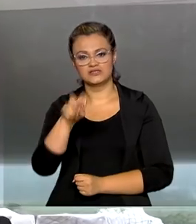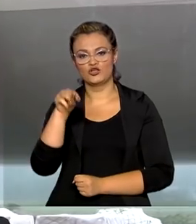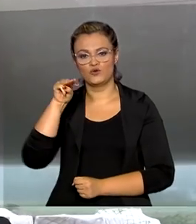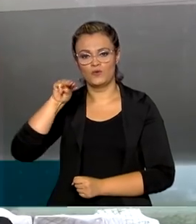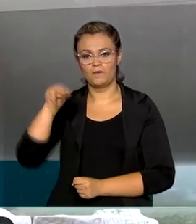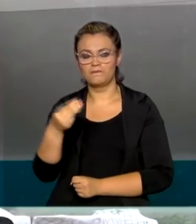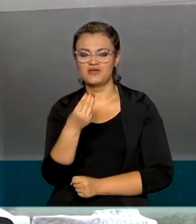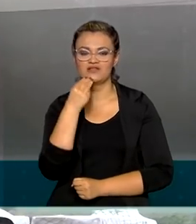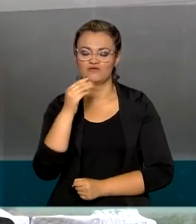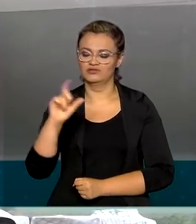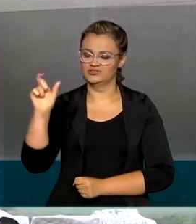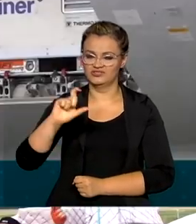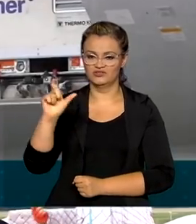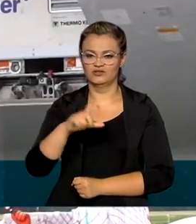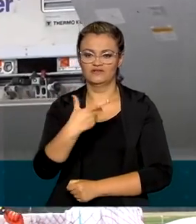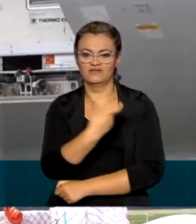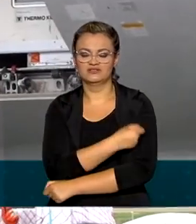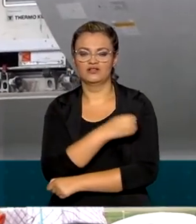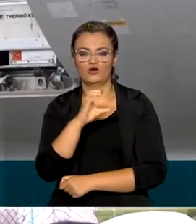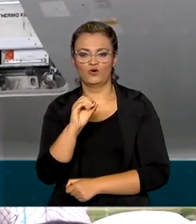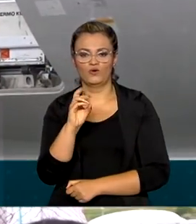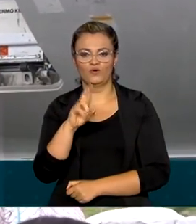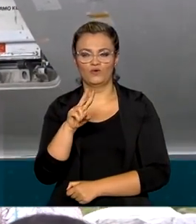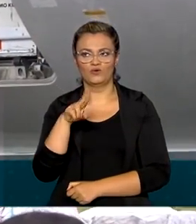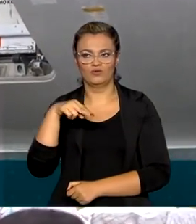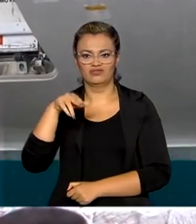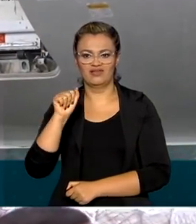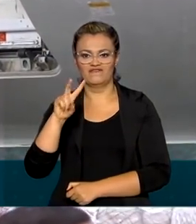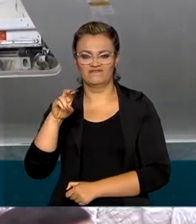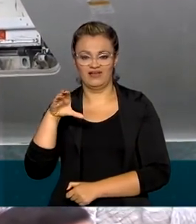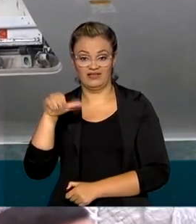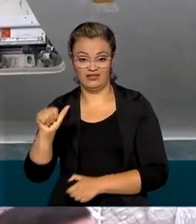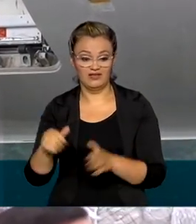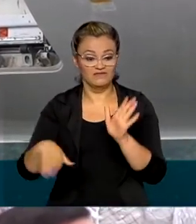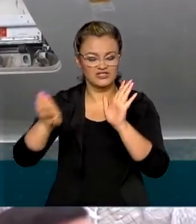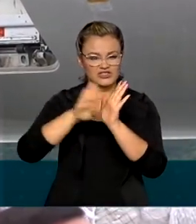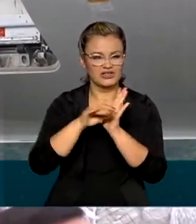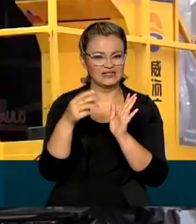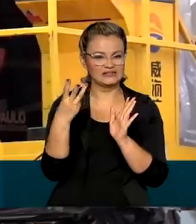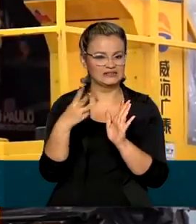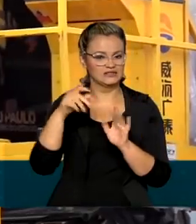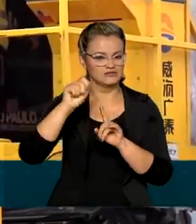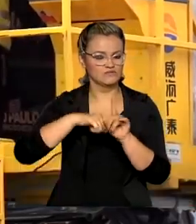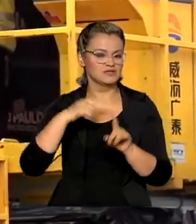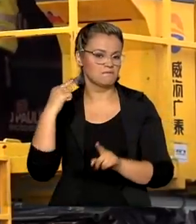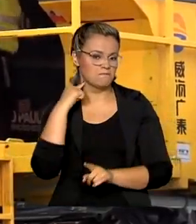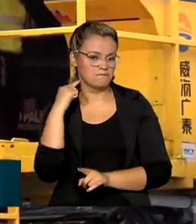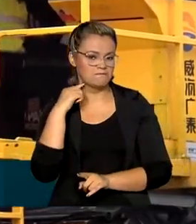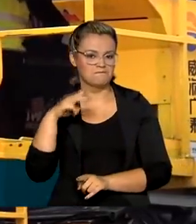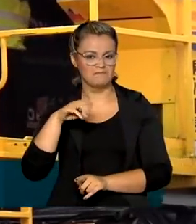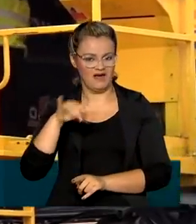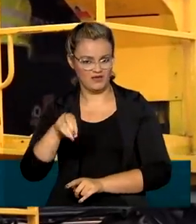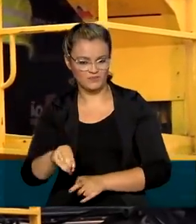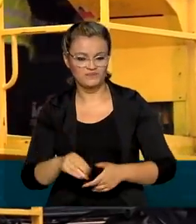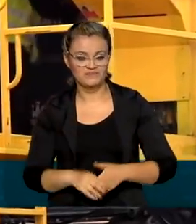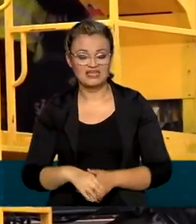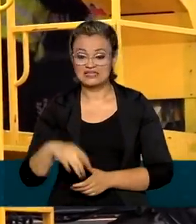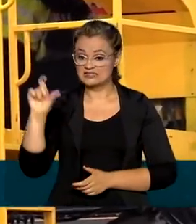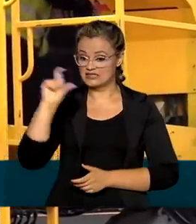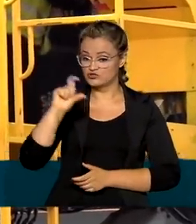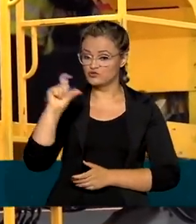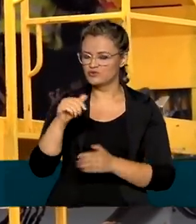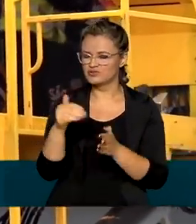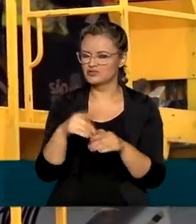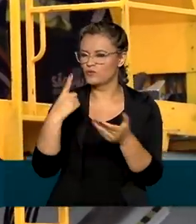milhões de doses da Coronavac. A entrega deve ocorrer até o dia 3 de maio. Estas doses estavam previstas